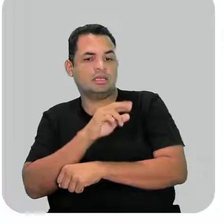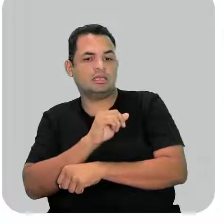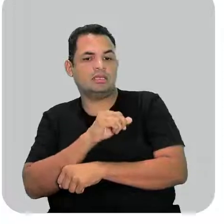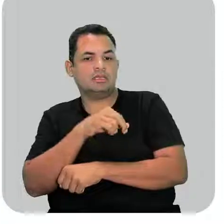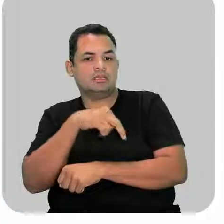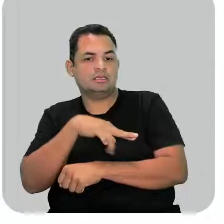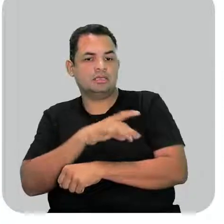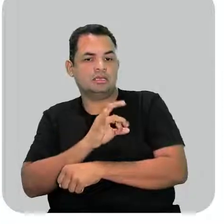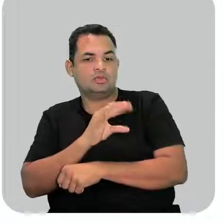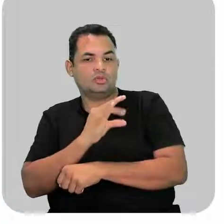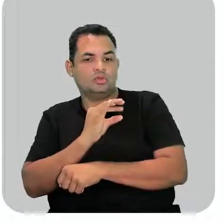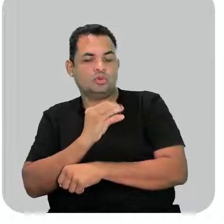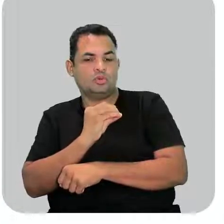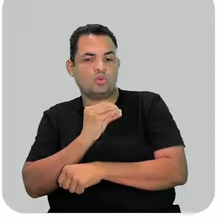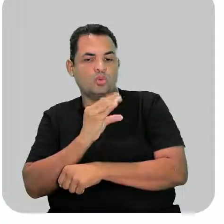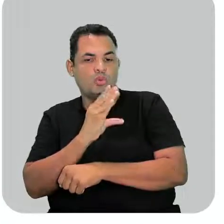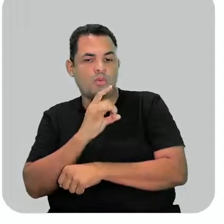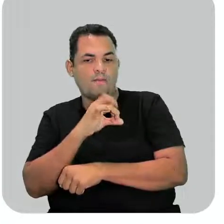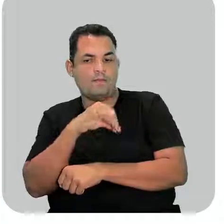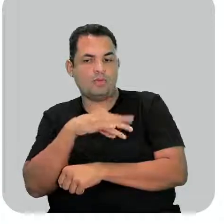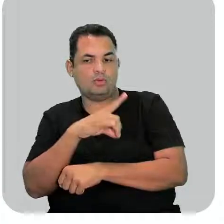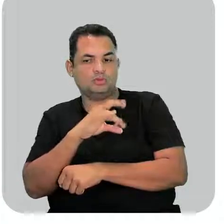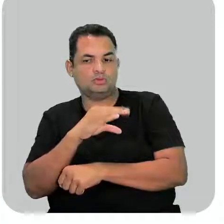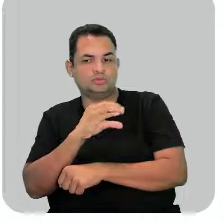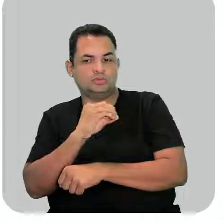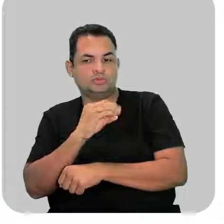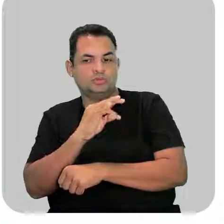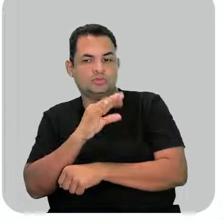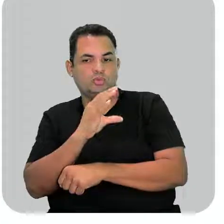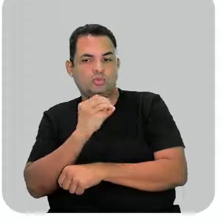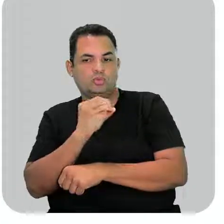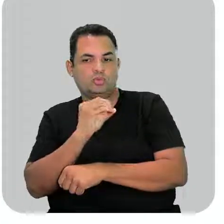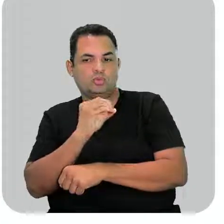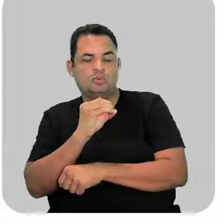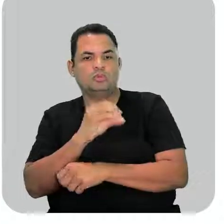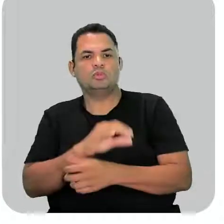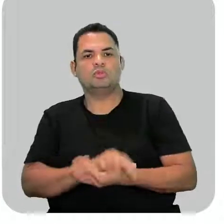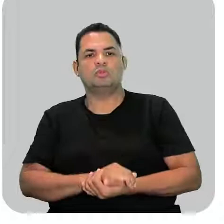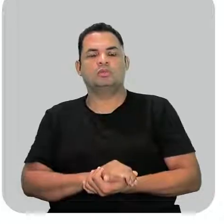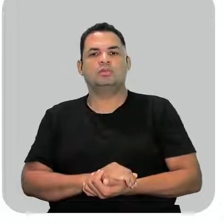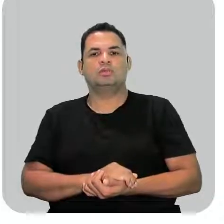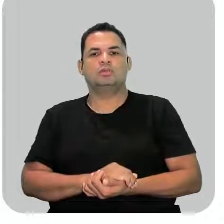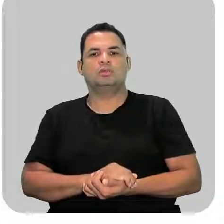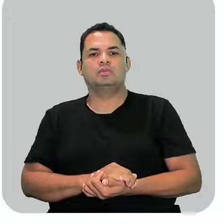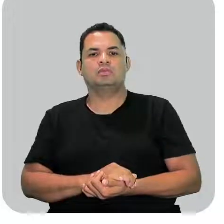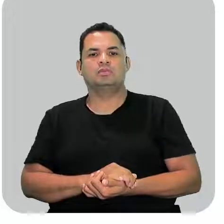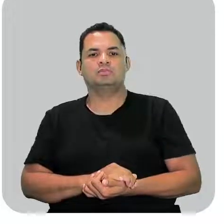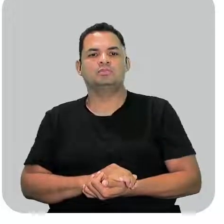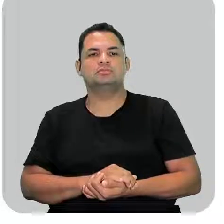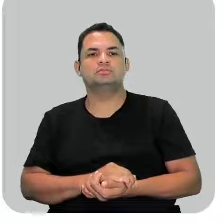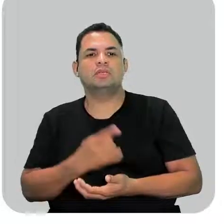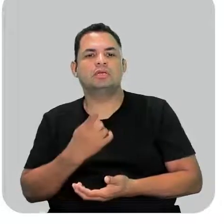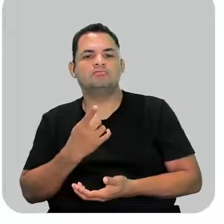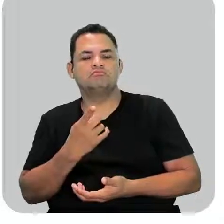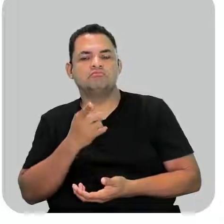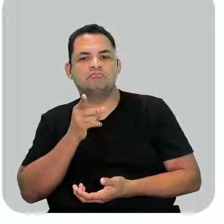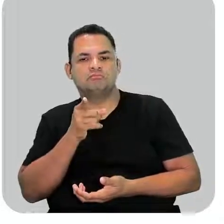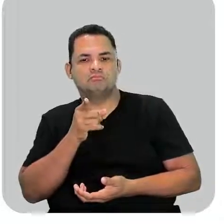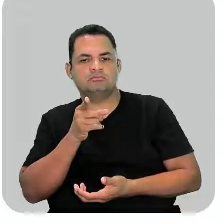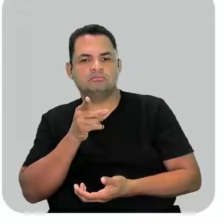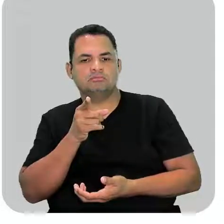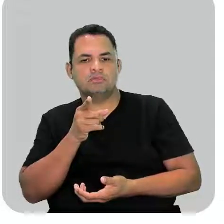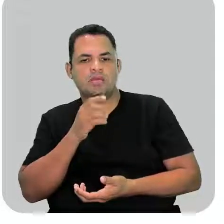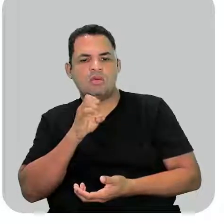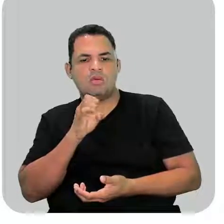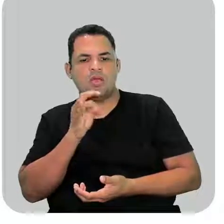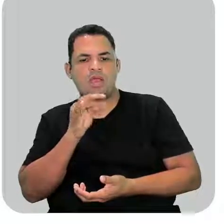nitro composto? Vamos olhar aqui a estrutura? Ó, para ele ser um